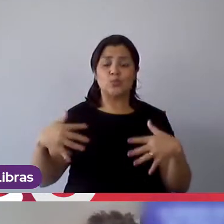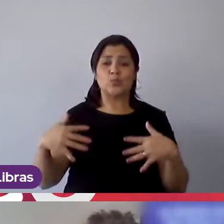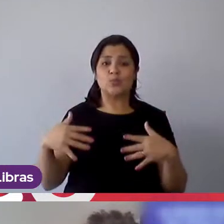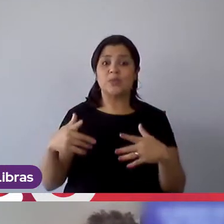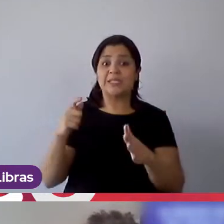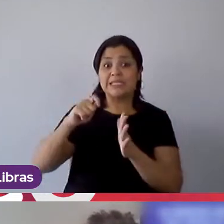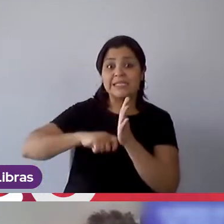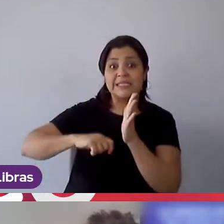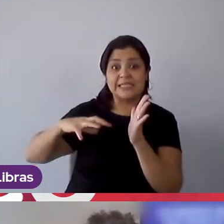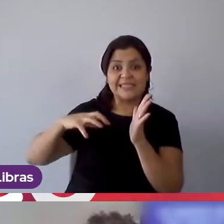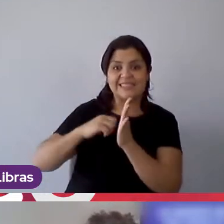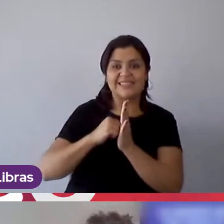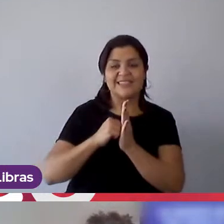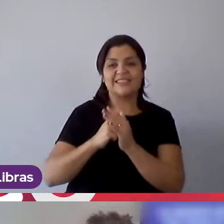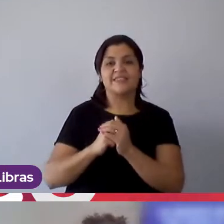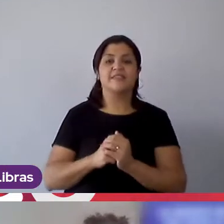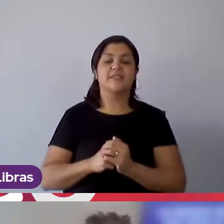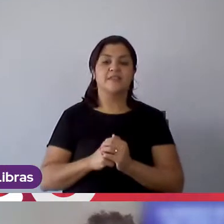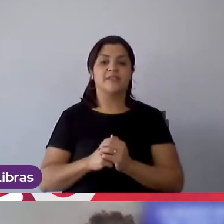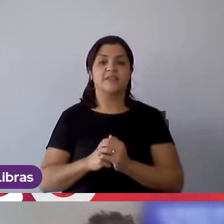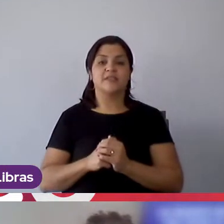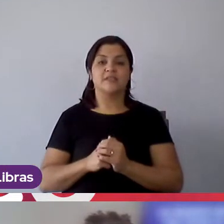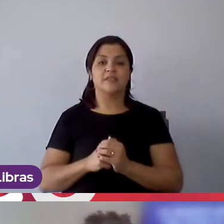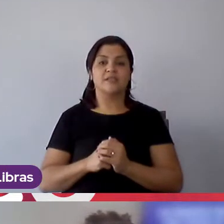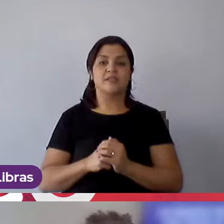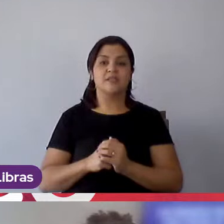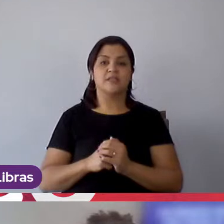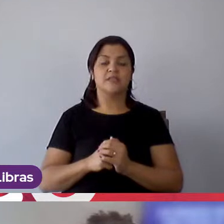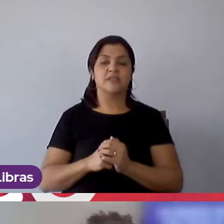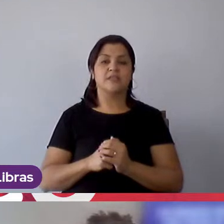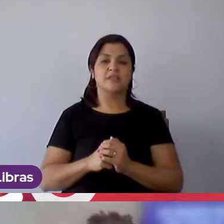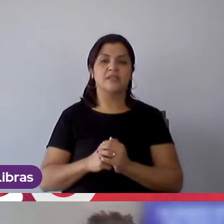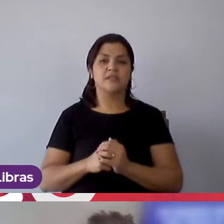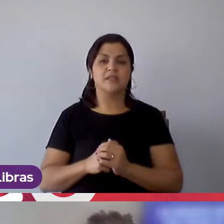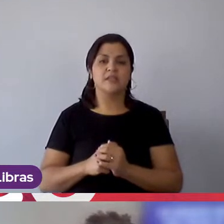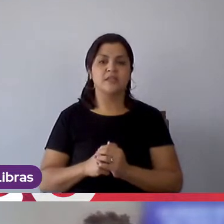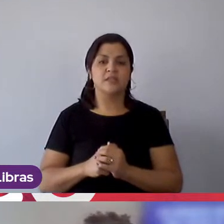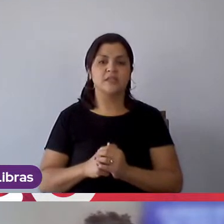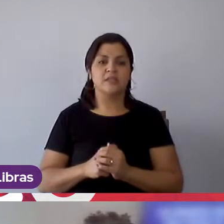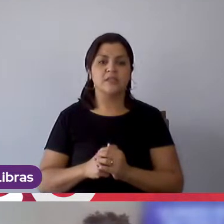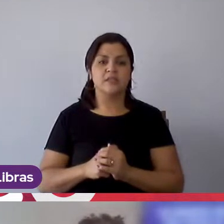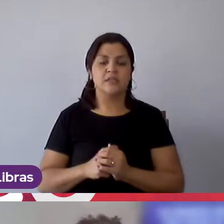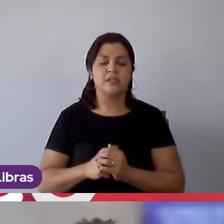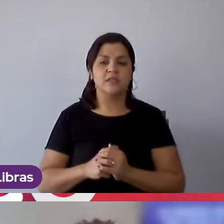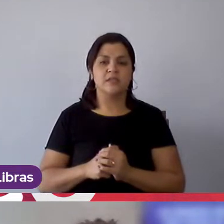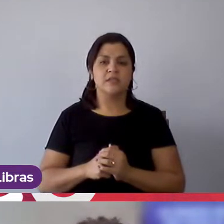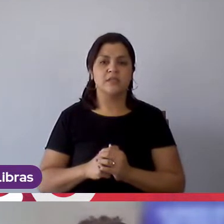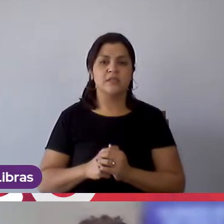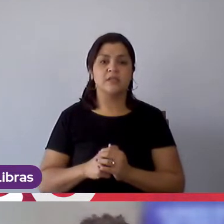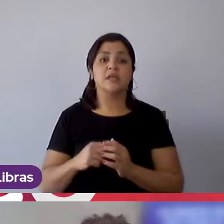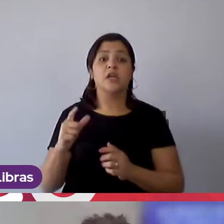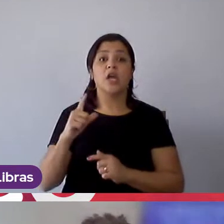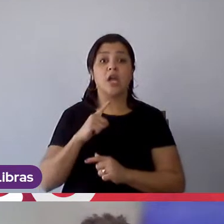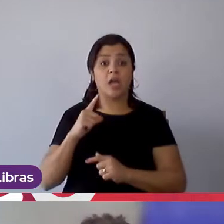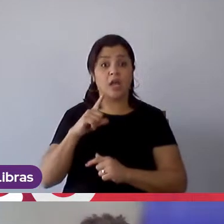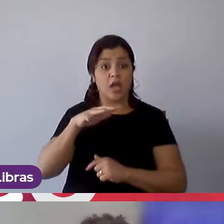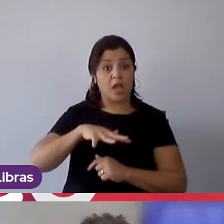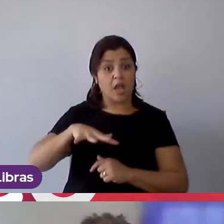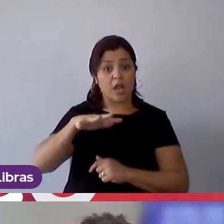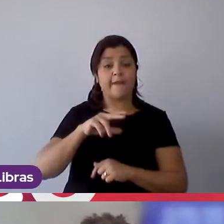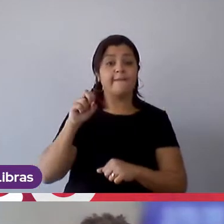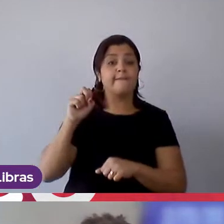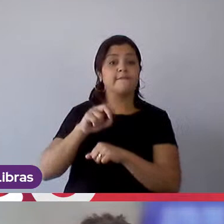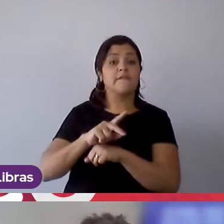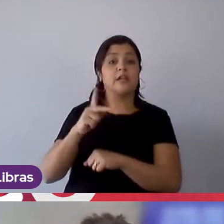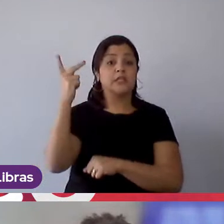inscreverem em momento a gente tem vagas para São Paulo e região e para